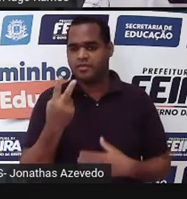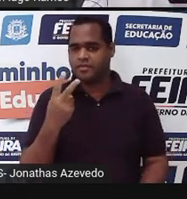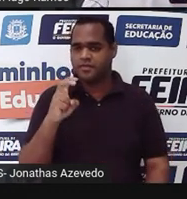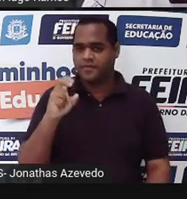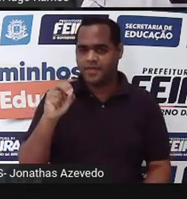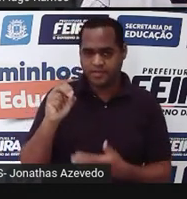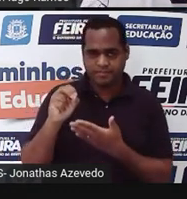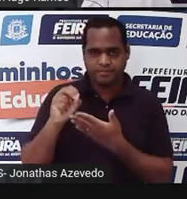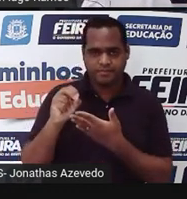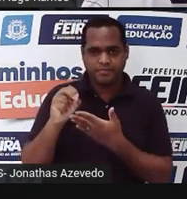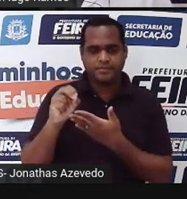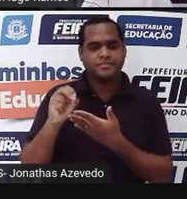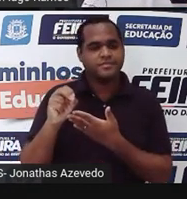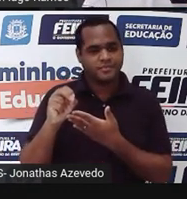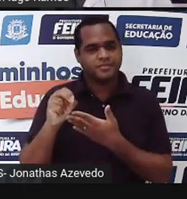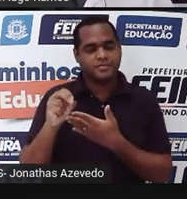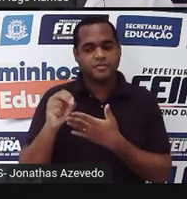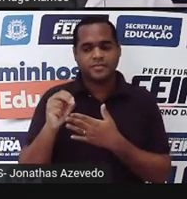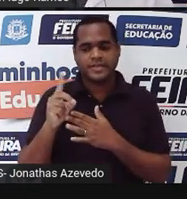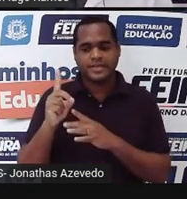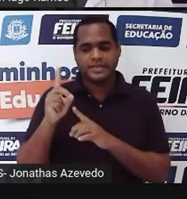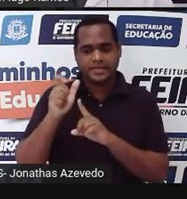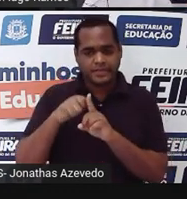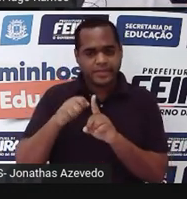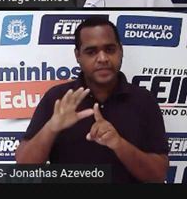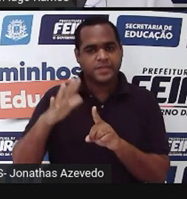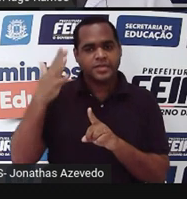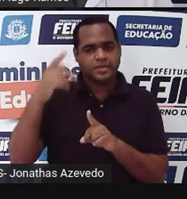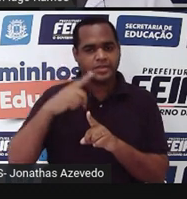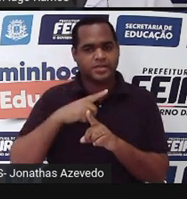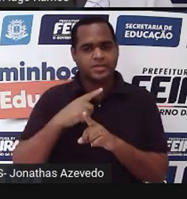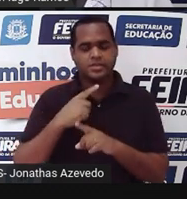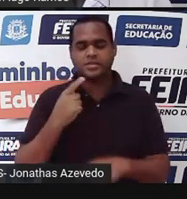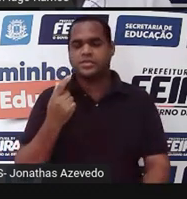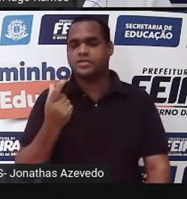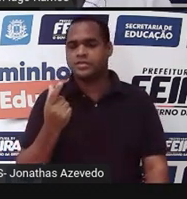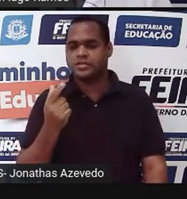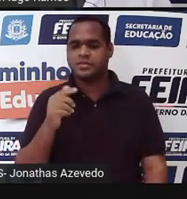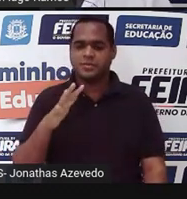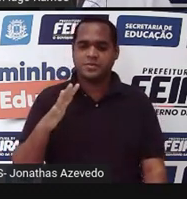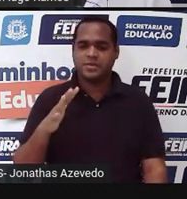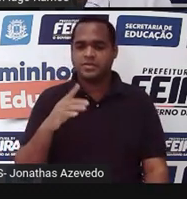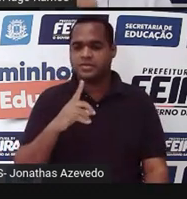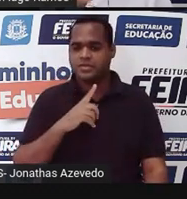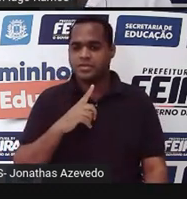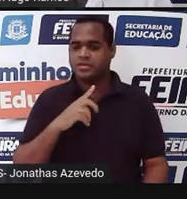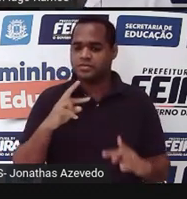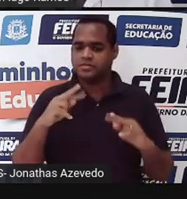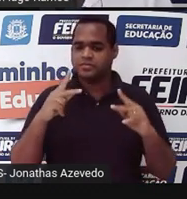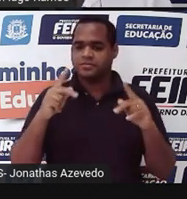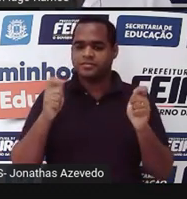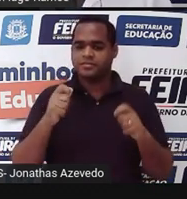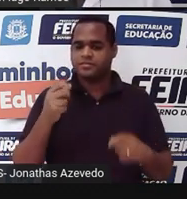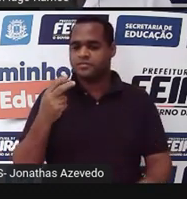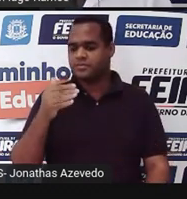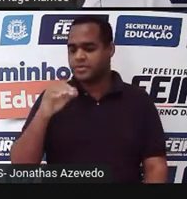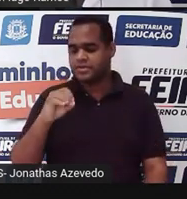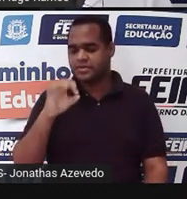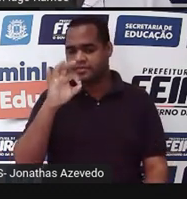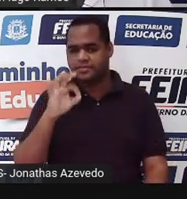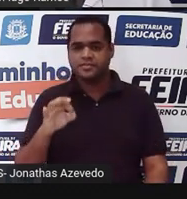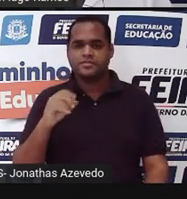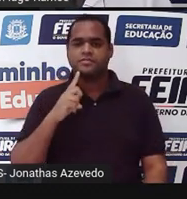,00 e, em um determinado mês, esse produto sofreu um acréscimo de 10%.